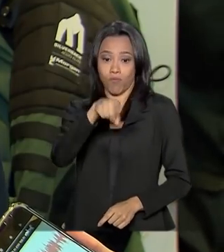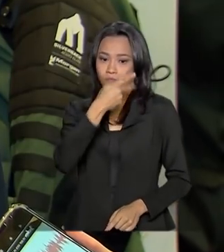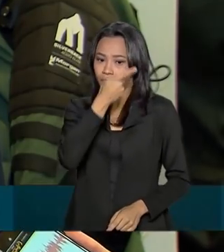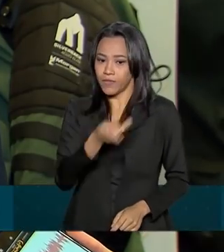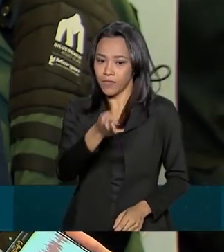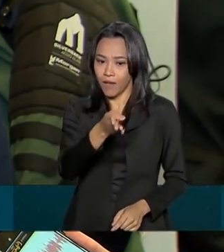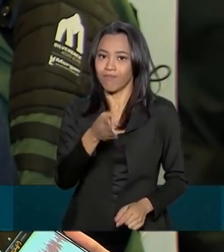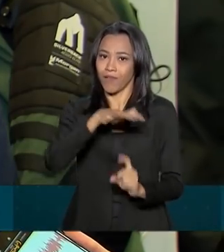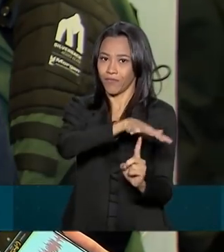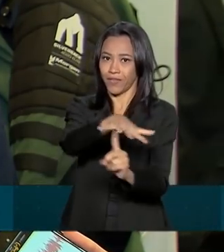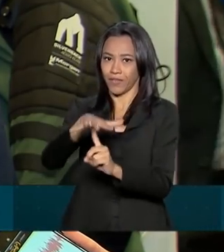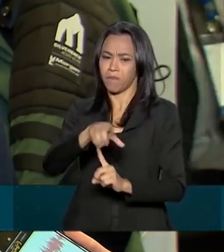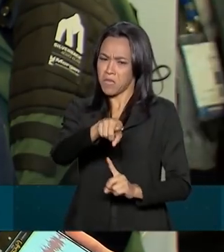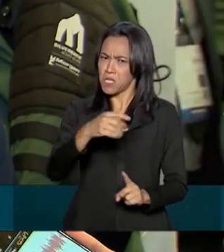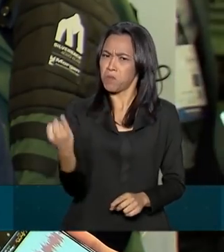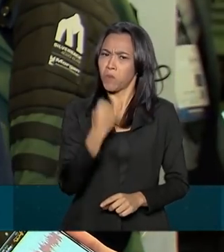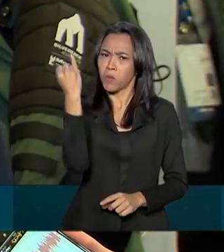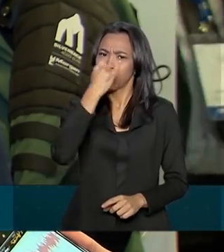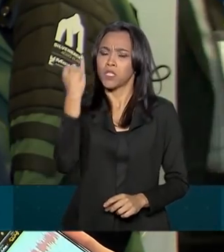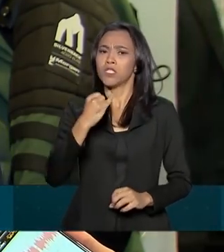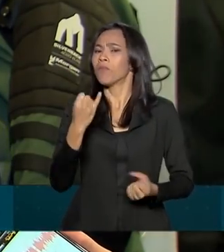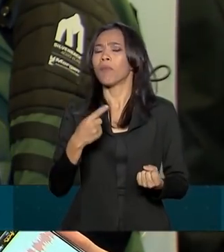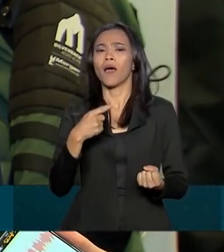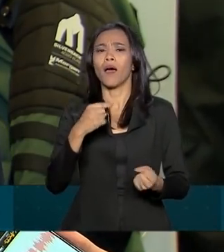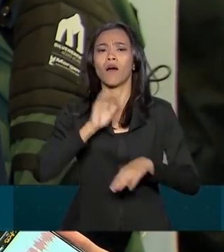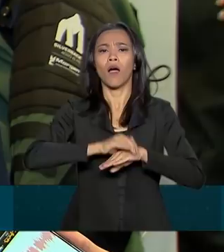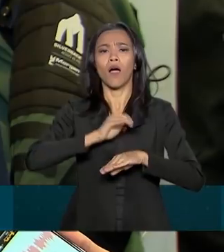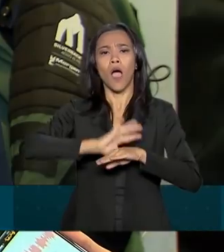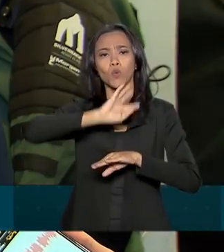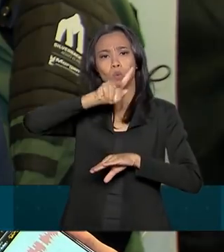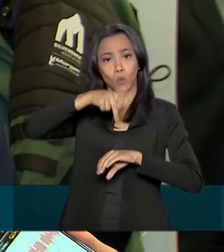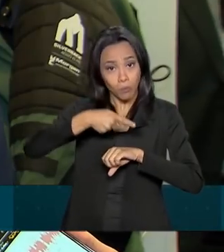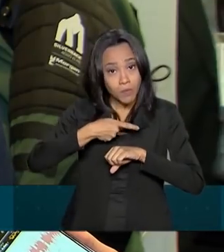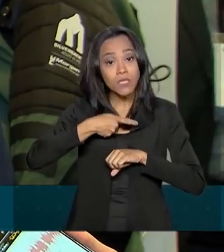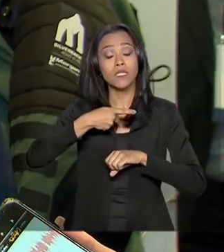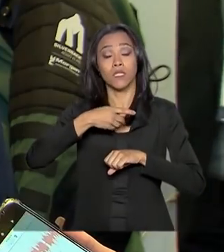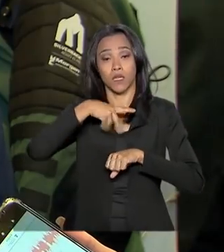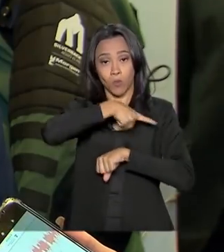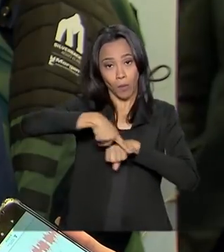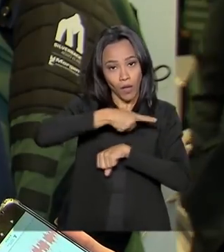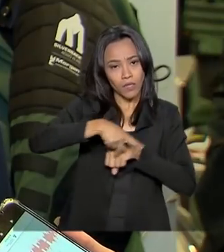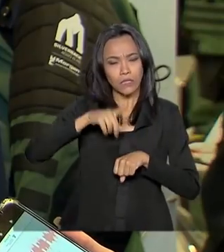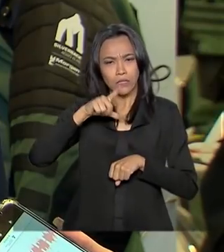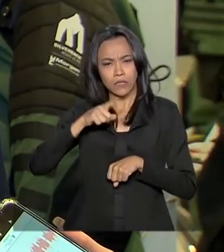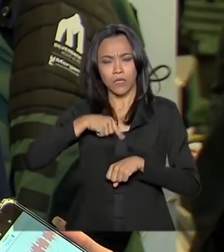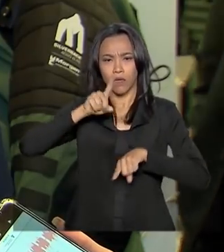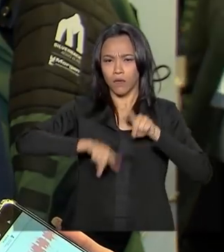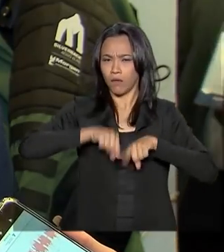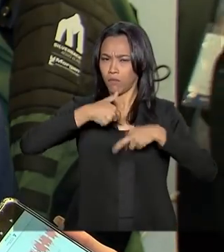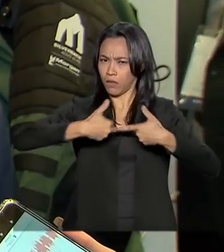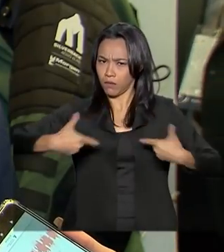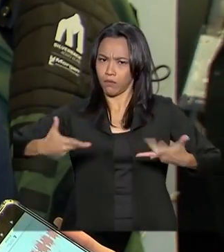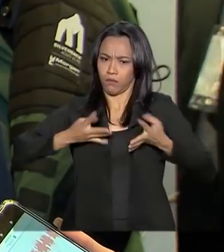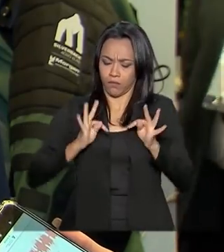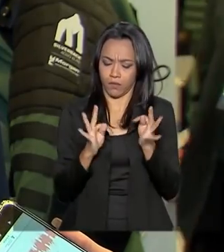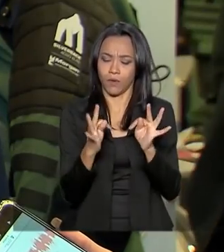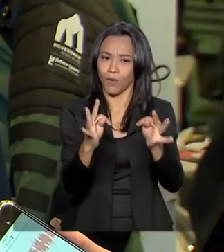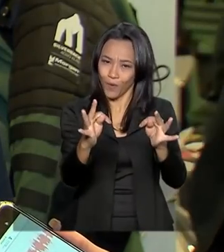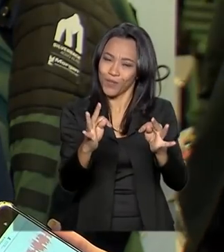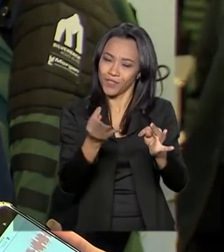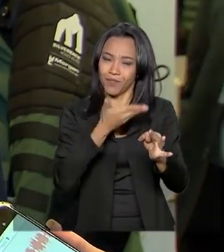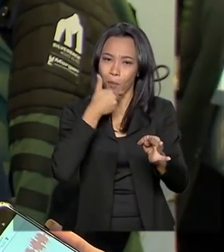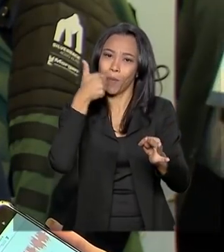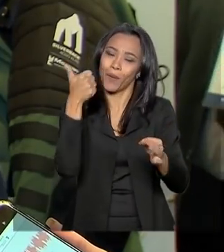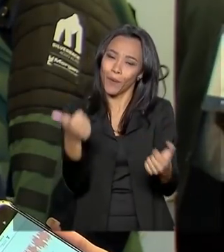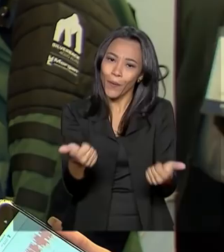para garantir a nossa soberania, a nossa autonomia de termos materiais, de elevar a tecnologia e, em consequência, ter uma